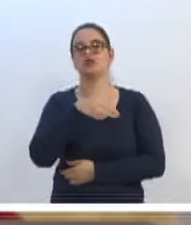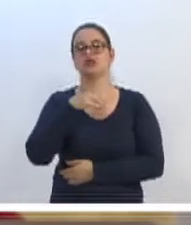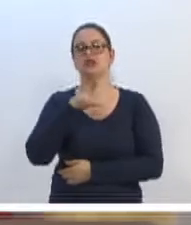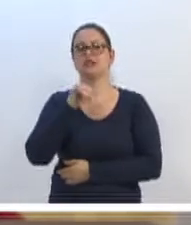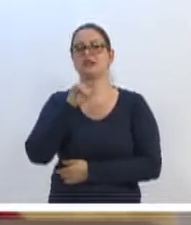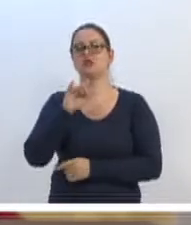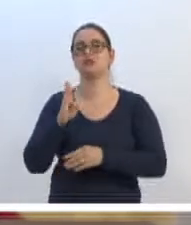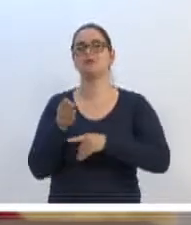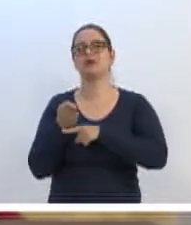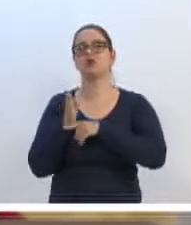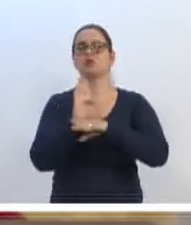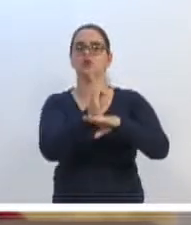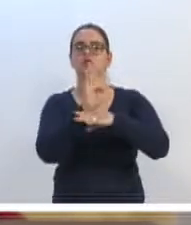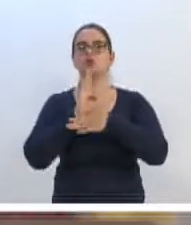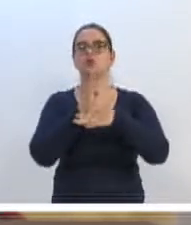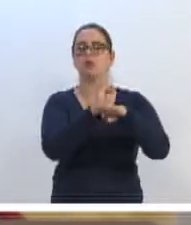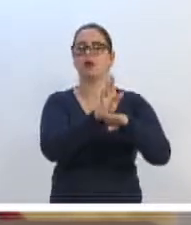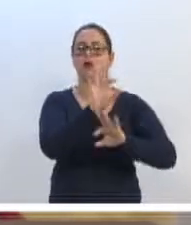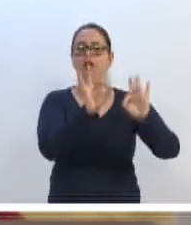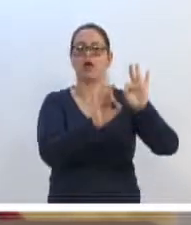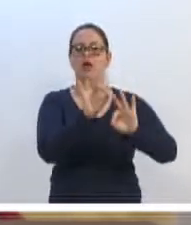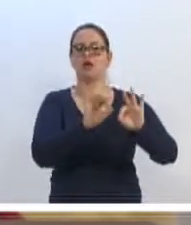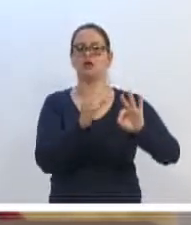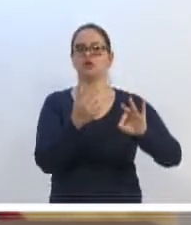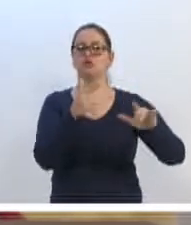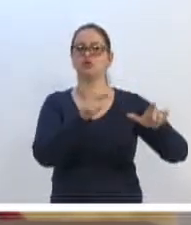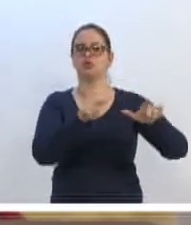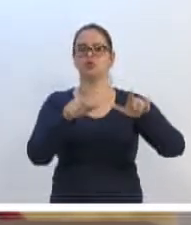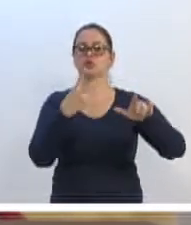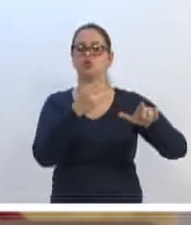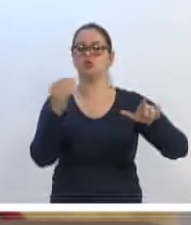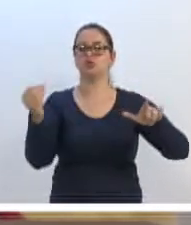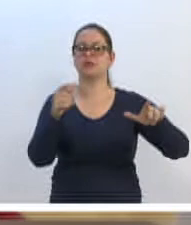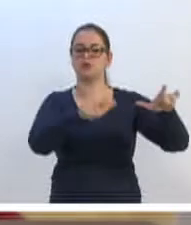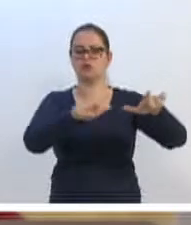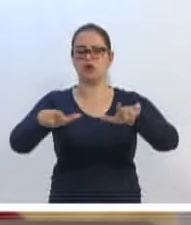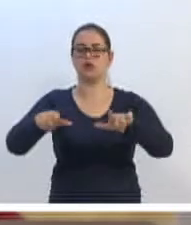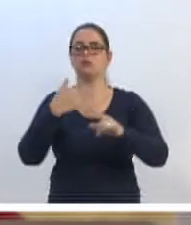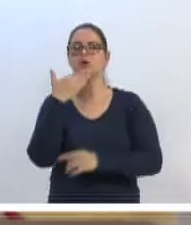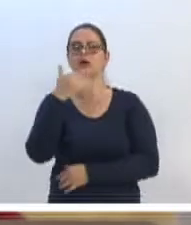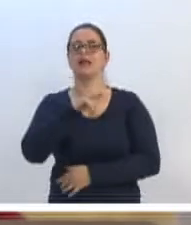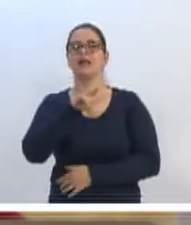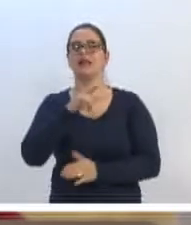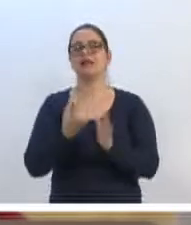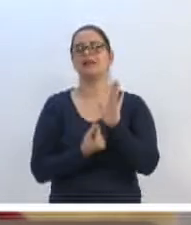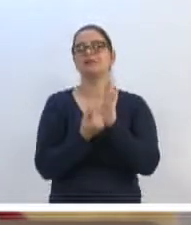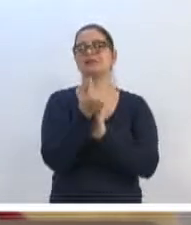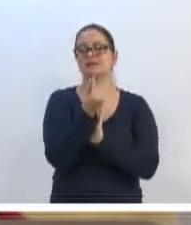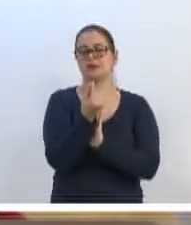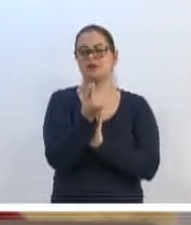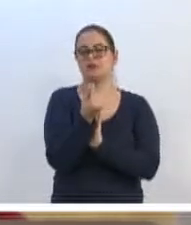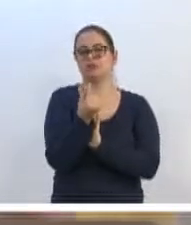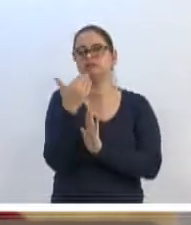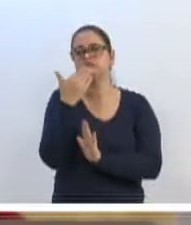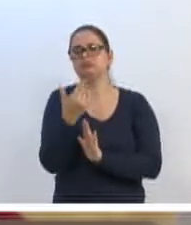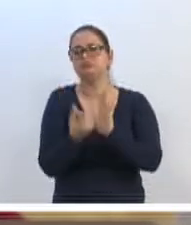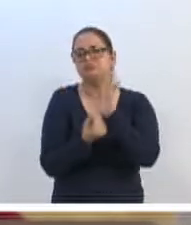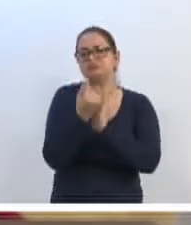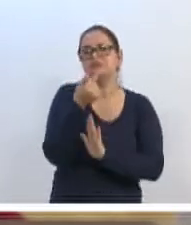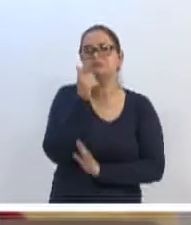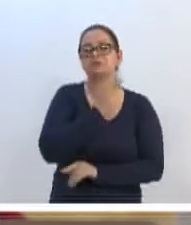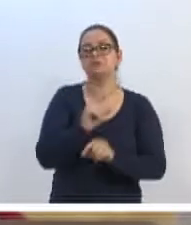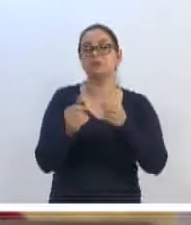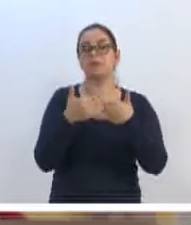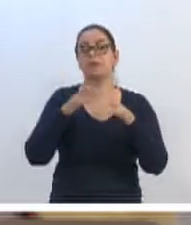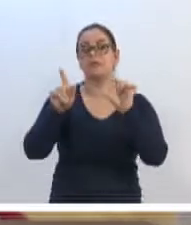Tubarão. Aliás, Criciúma regularizou mais de 1.200 lotes através de uma licitação. um processo de licitação onde ele abriu